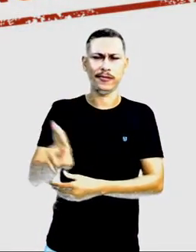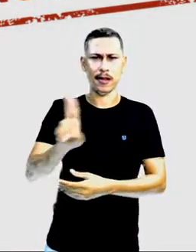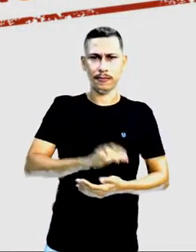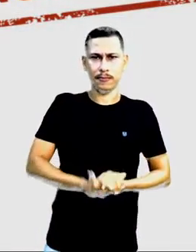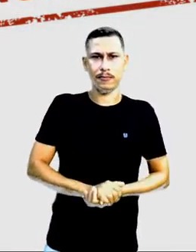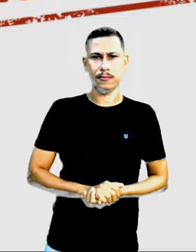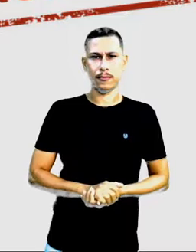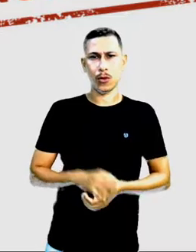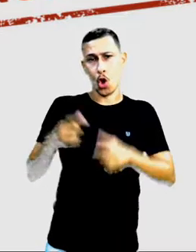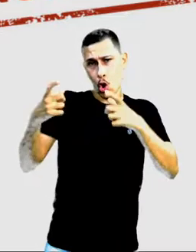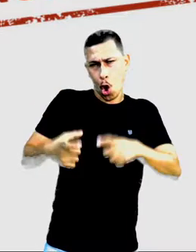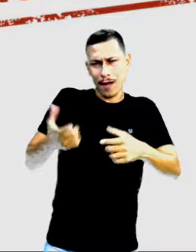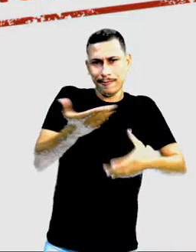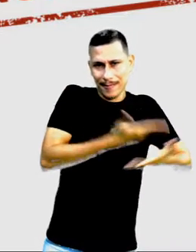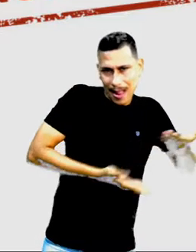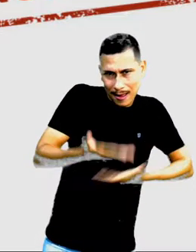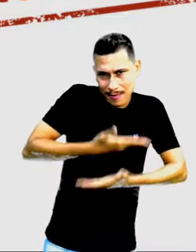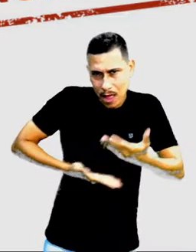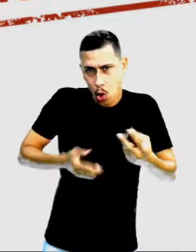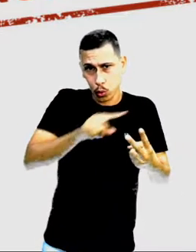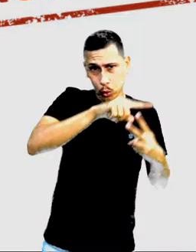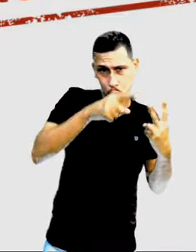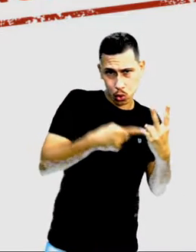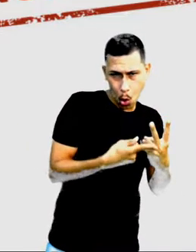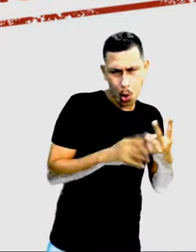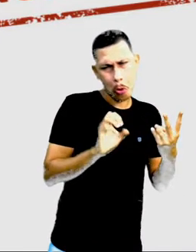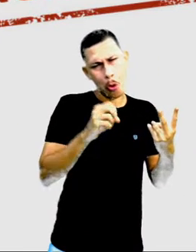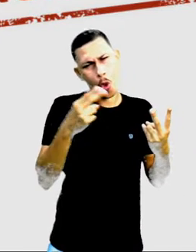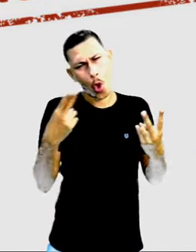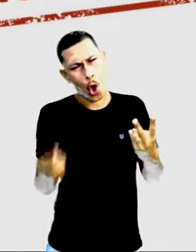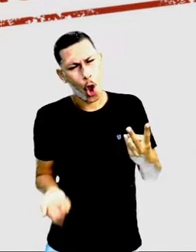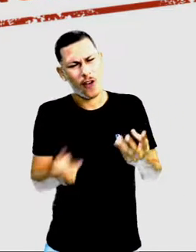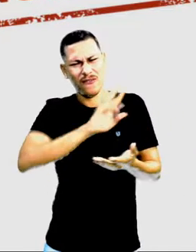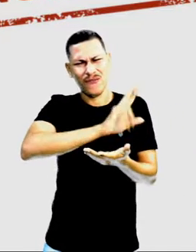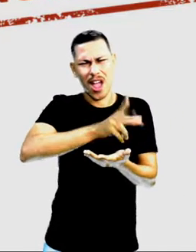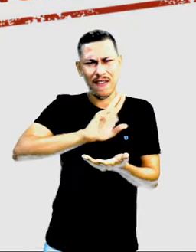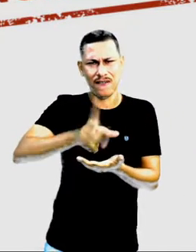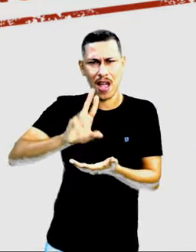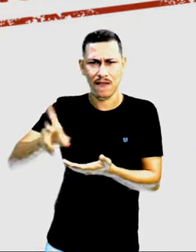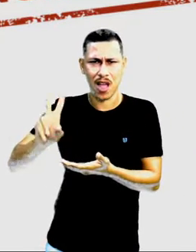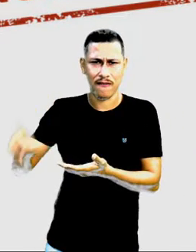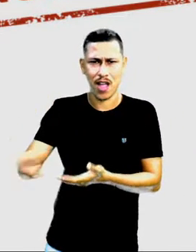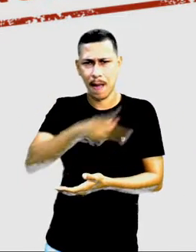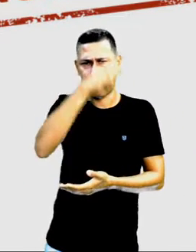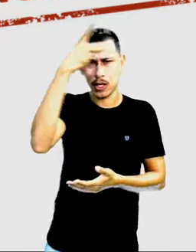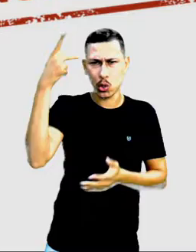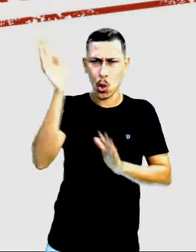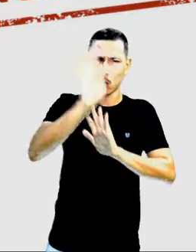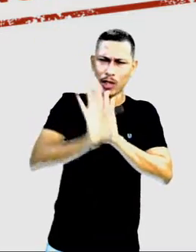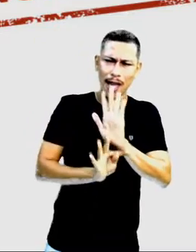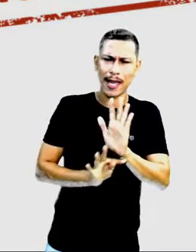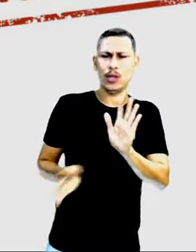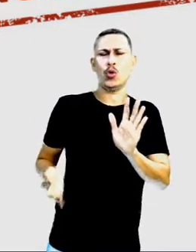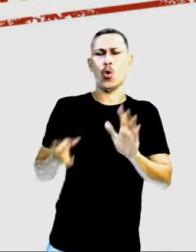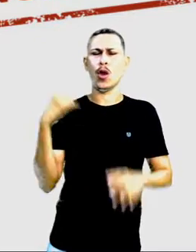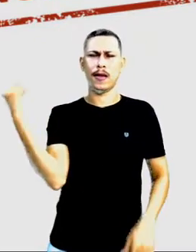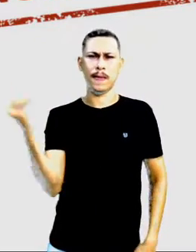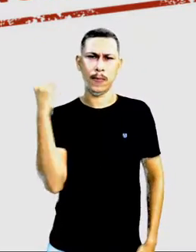uma relação entre duas ou mais pessoas, textos assim serão sempre necessários para